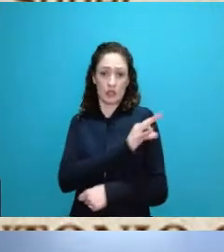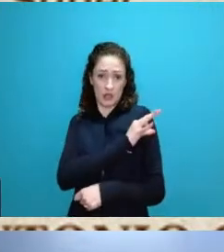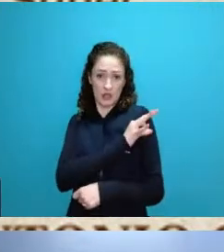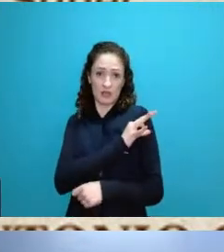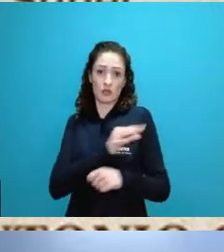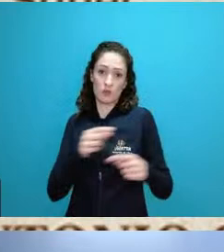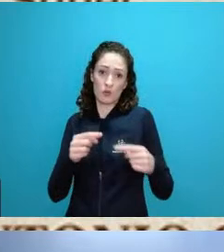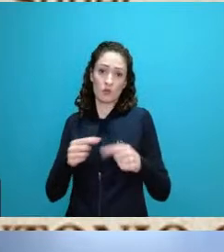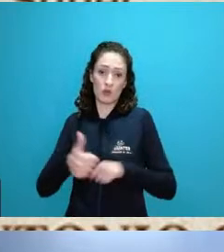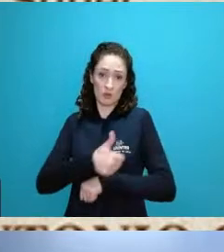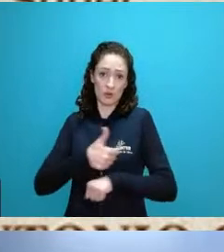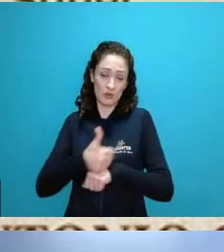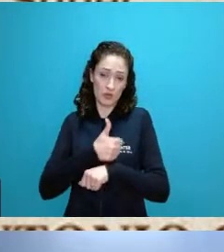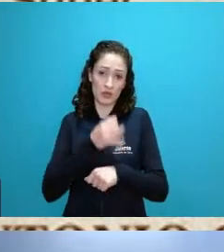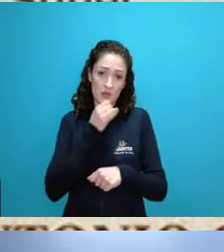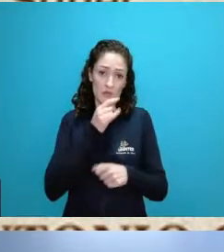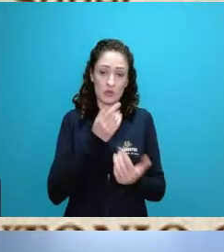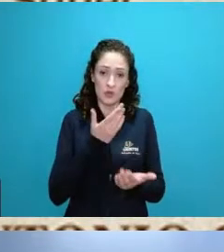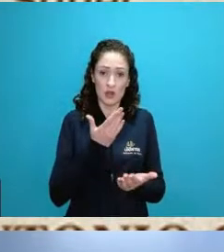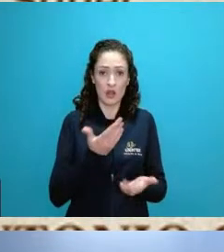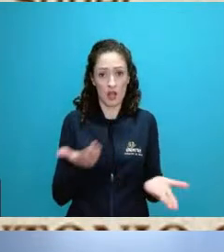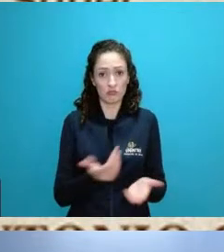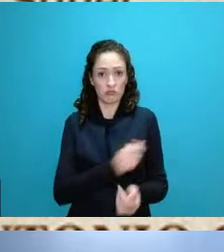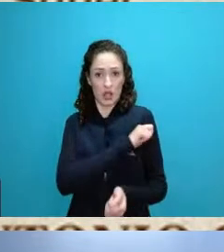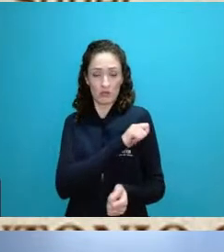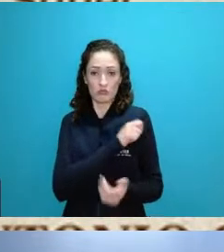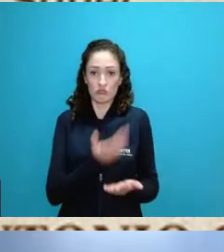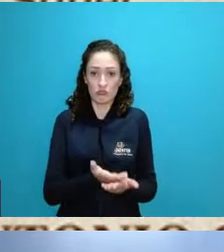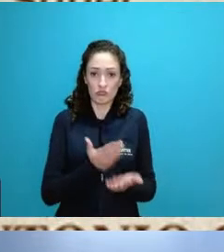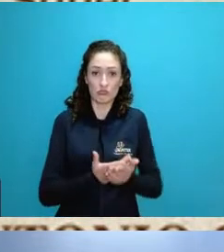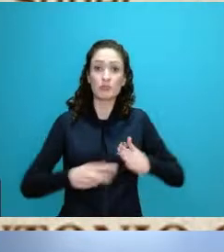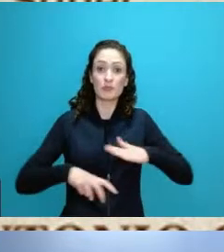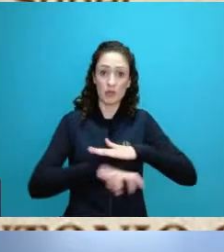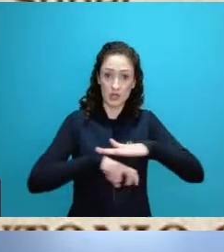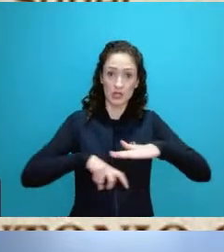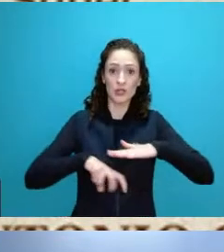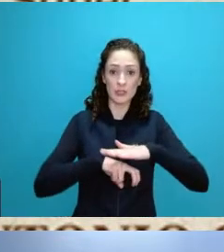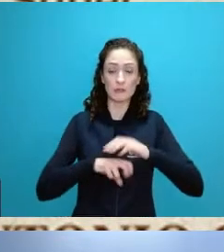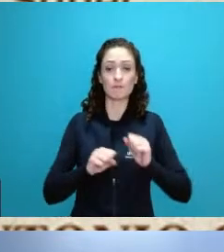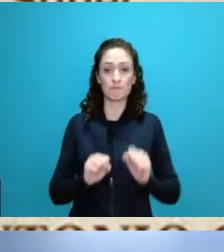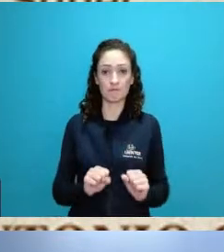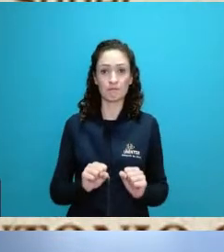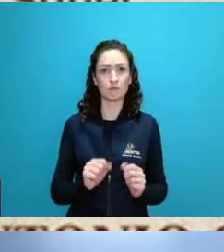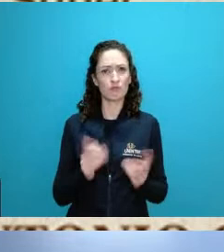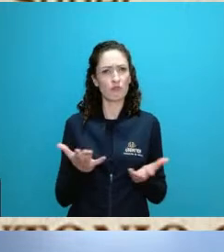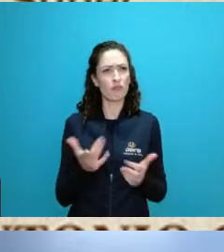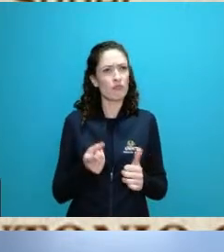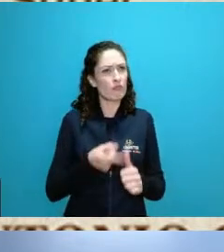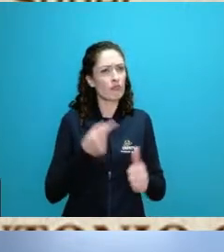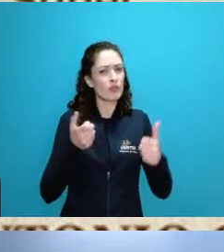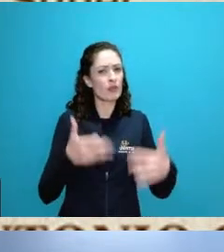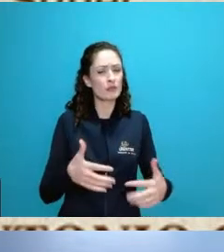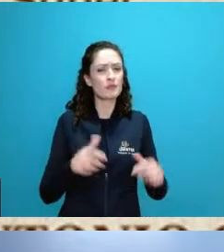que a está fazendo bacharelado vou começar falando um pouquinho sobre no ensino